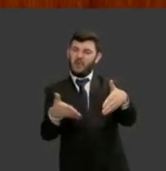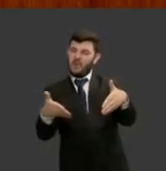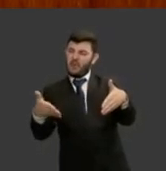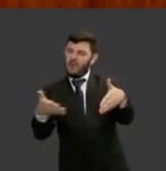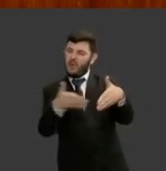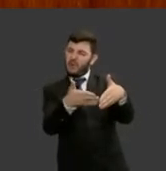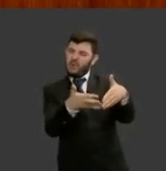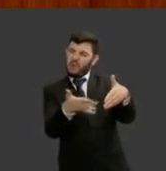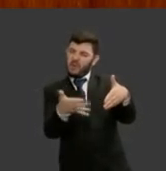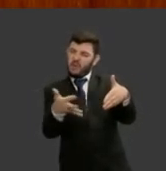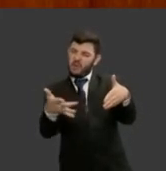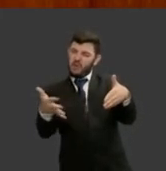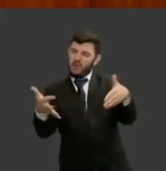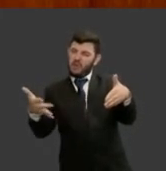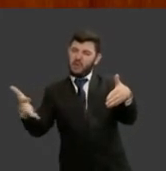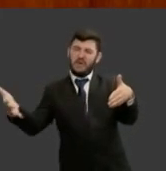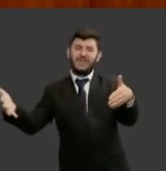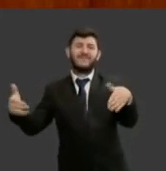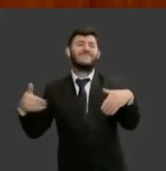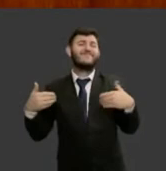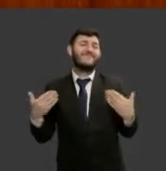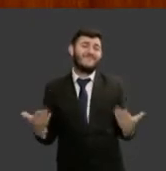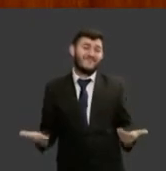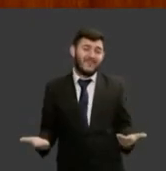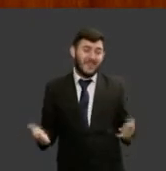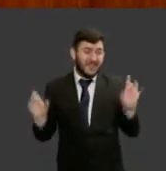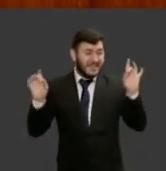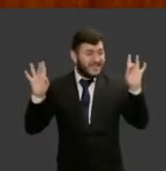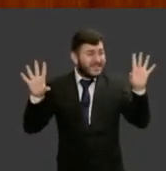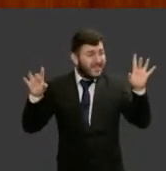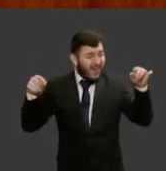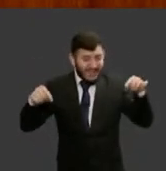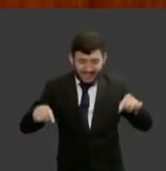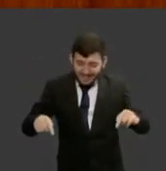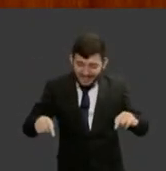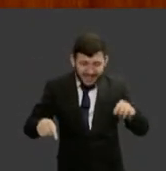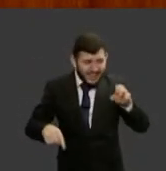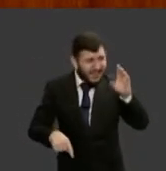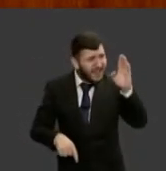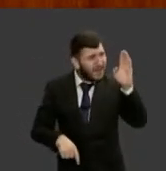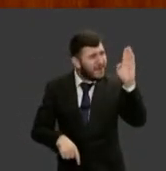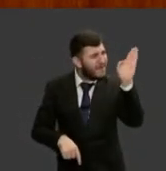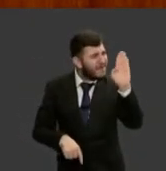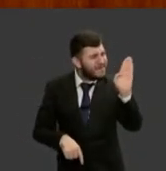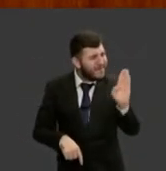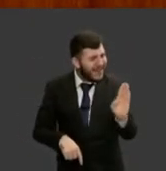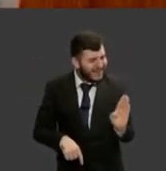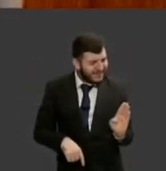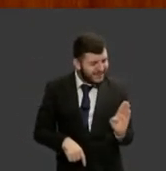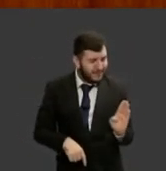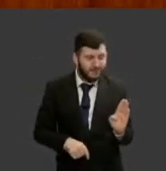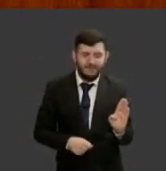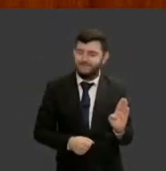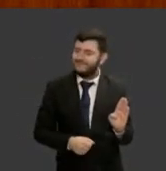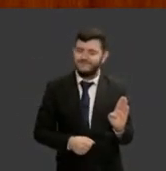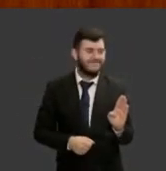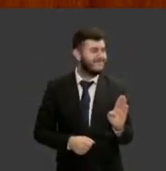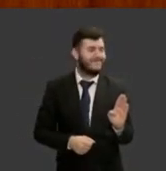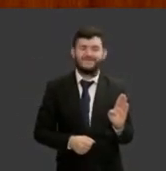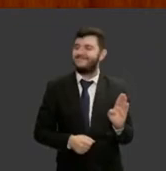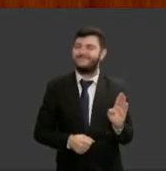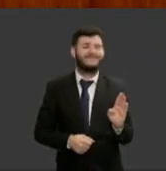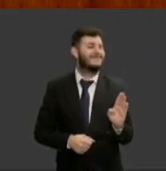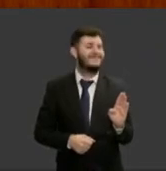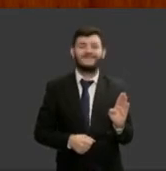alastrado infelizmente não só no Brasil mundo afora a ponto de o secretário-geral da